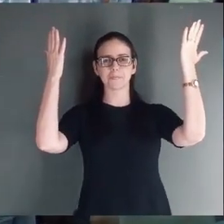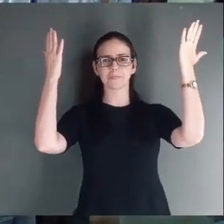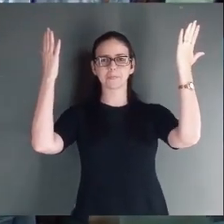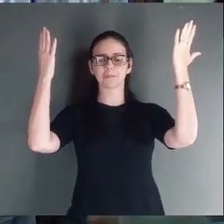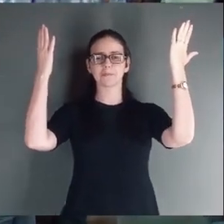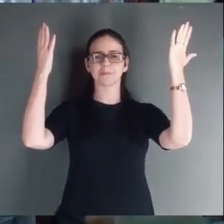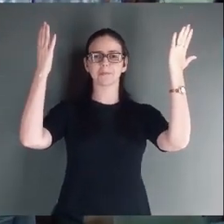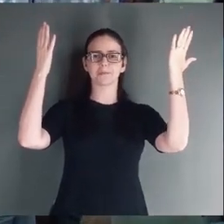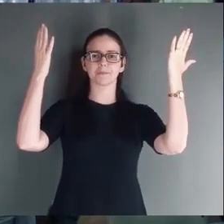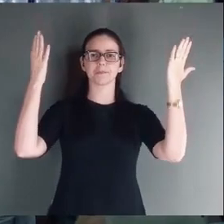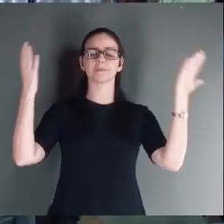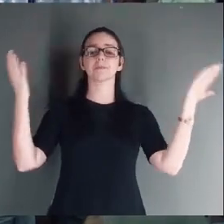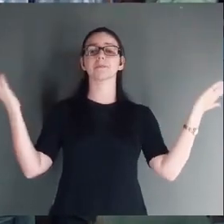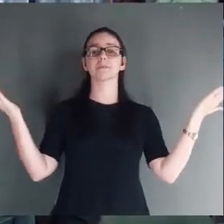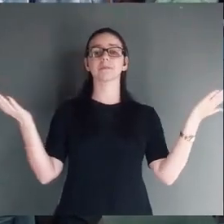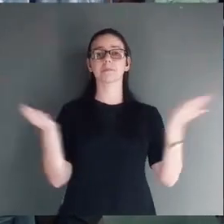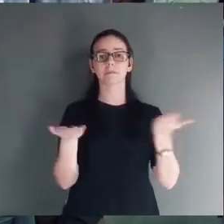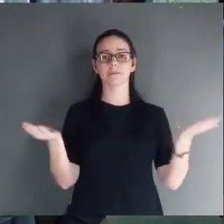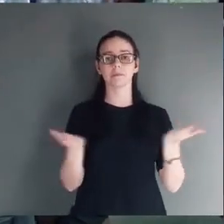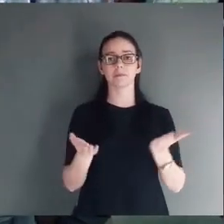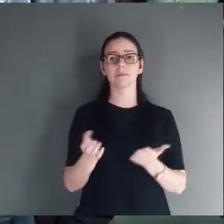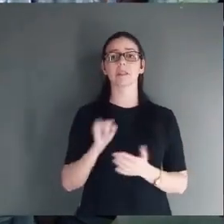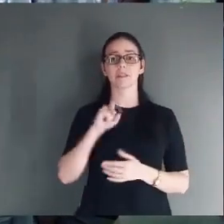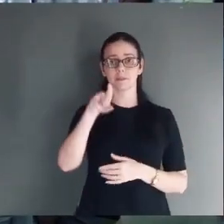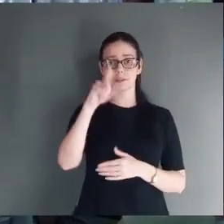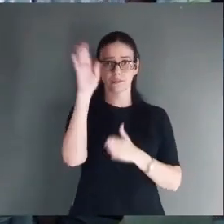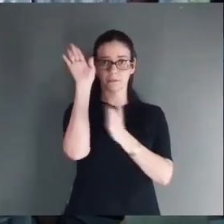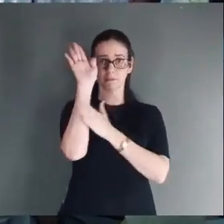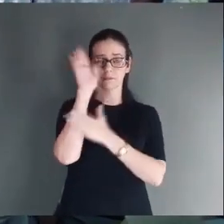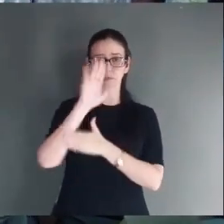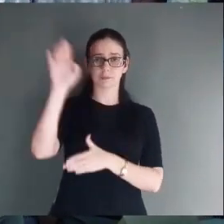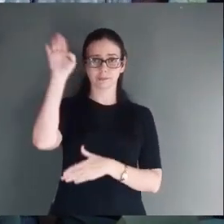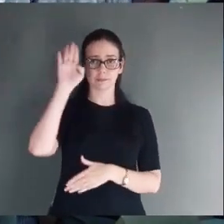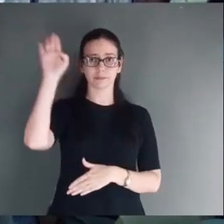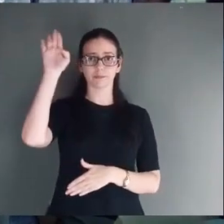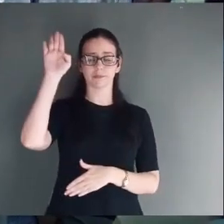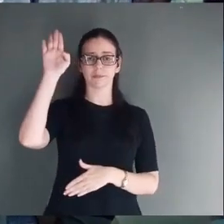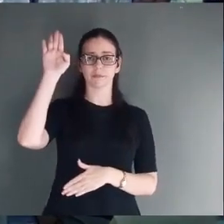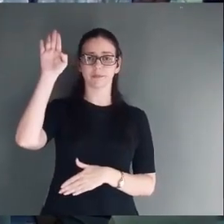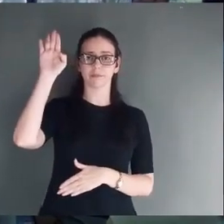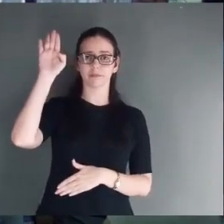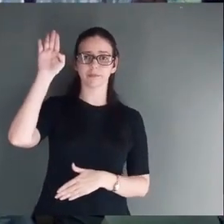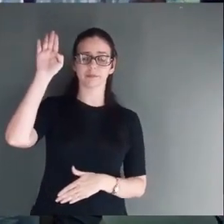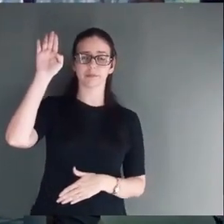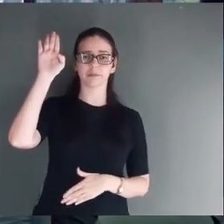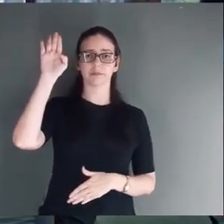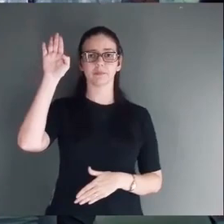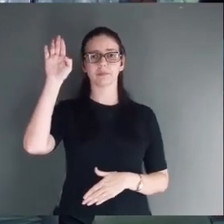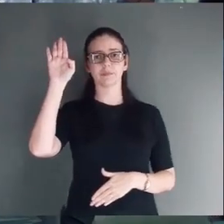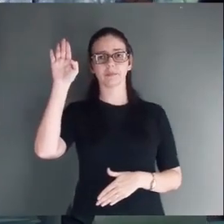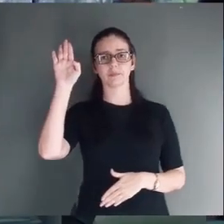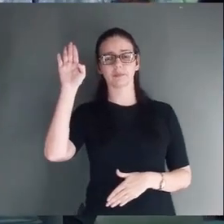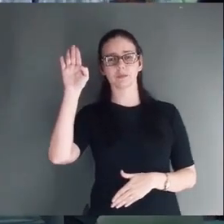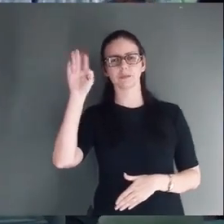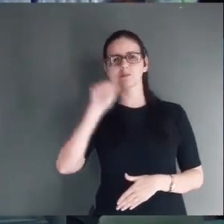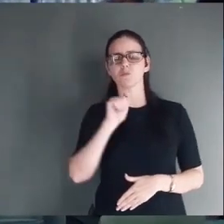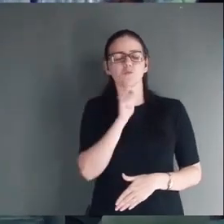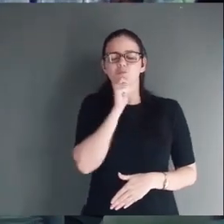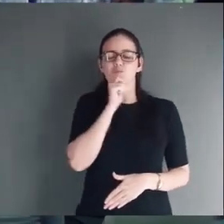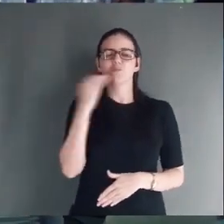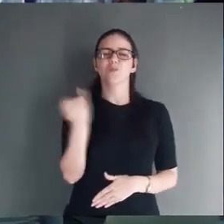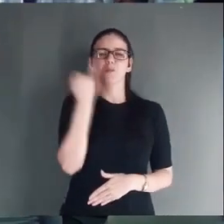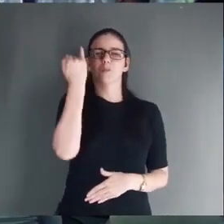Ele nasceu numa manjedoura. Pra que você e eu pudéssemos saber que não importa